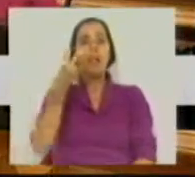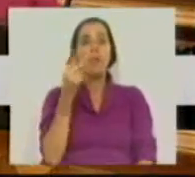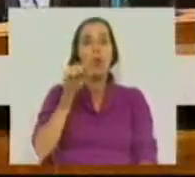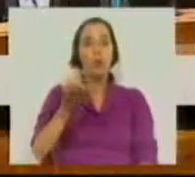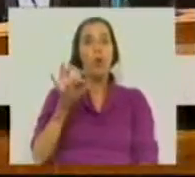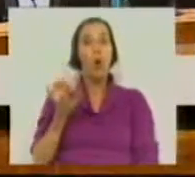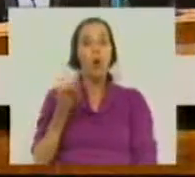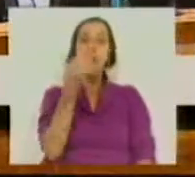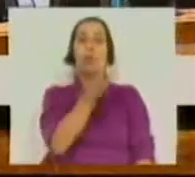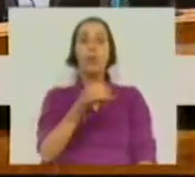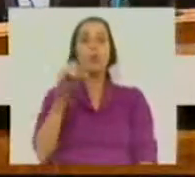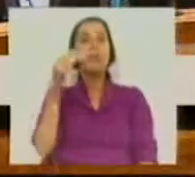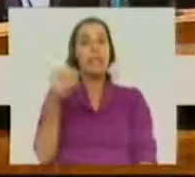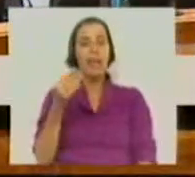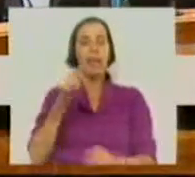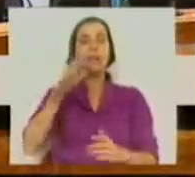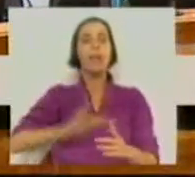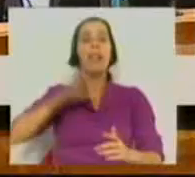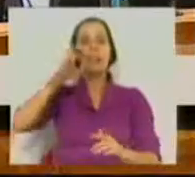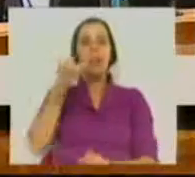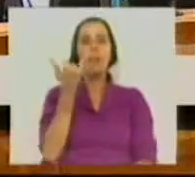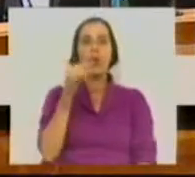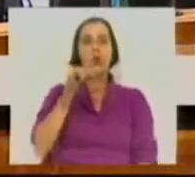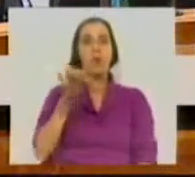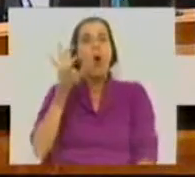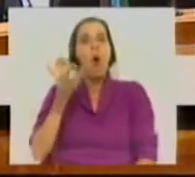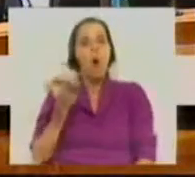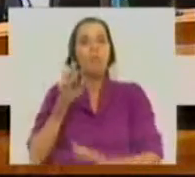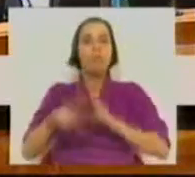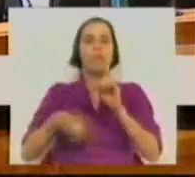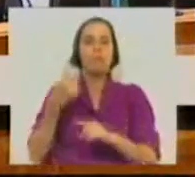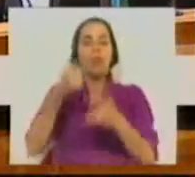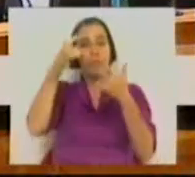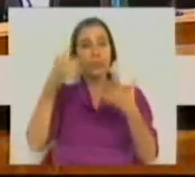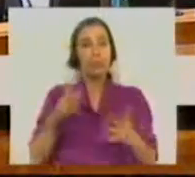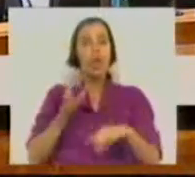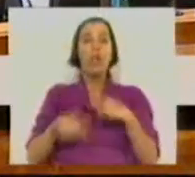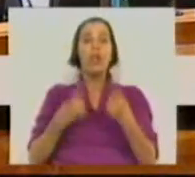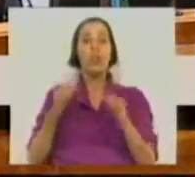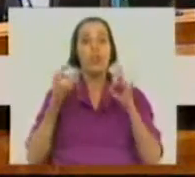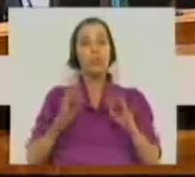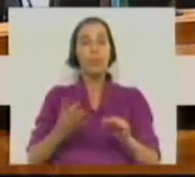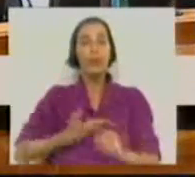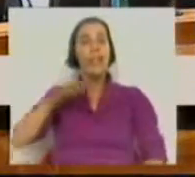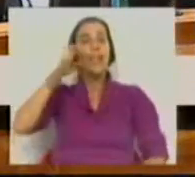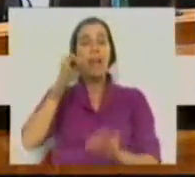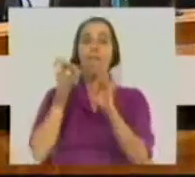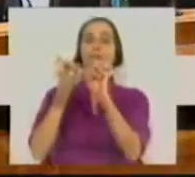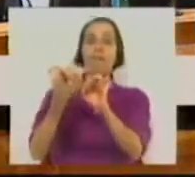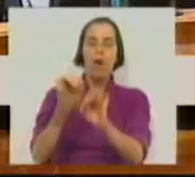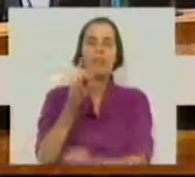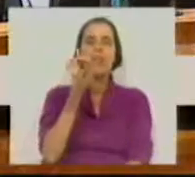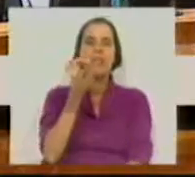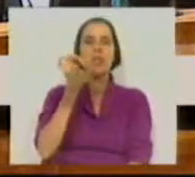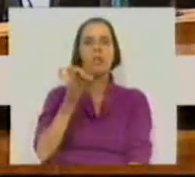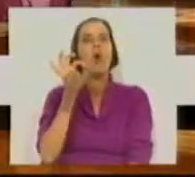.8, em 2007 tivemos um déficit de 2.8, depois de apanhar com um déficit vosso de